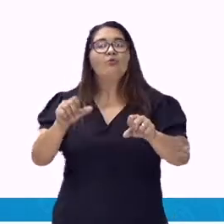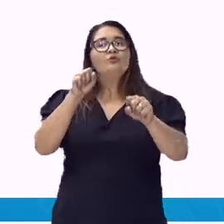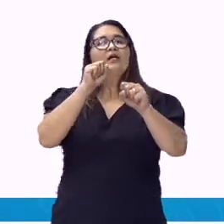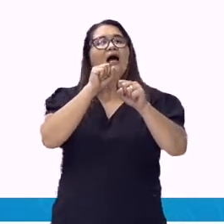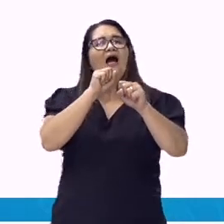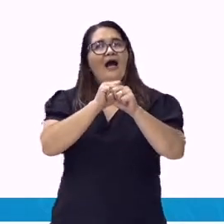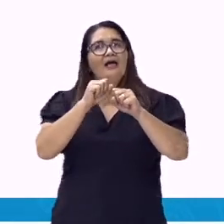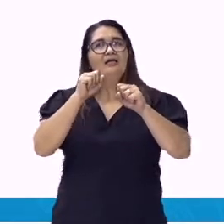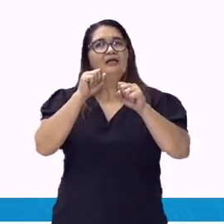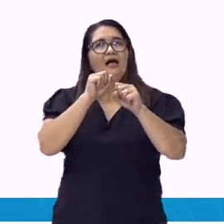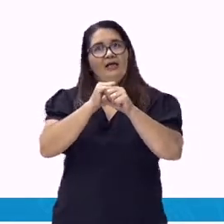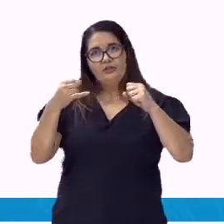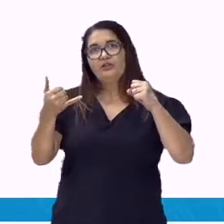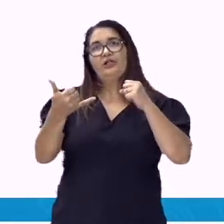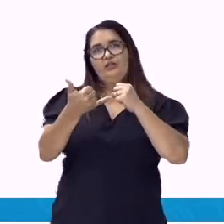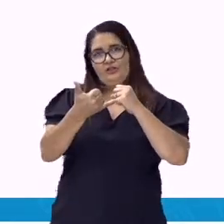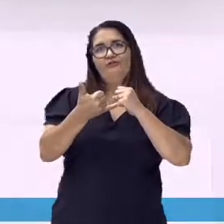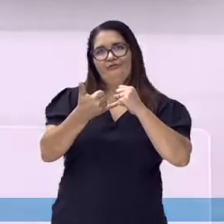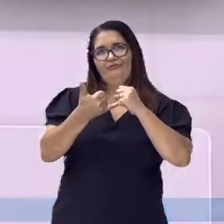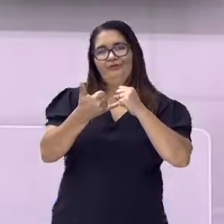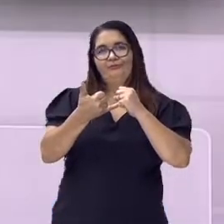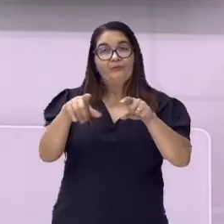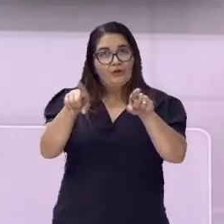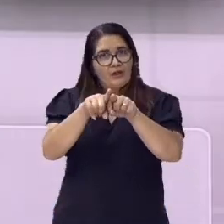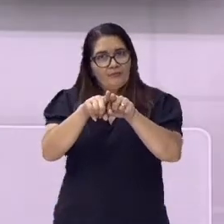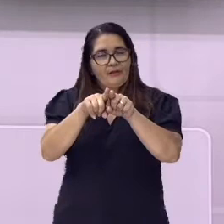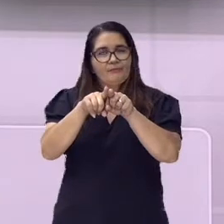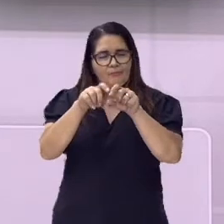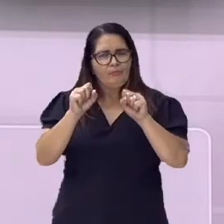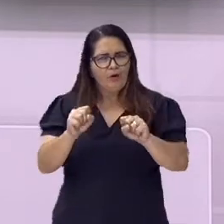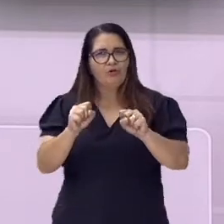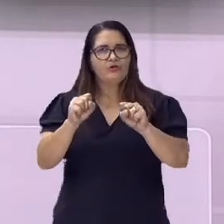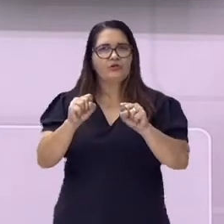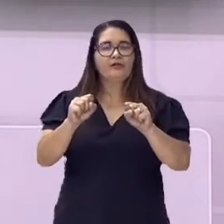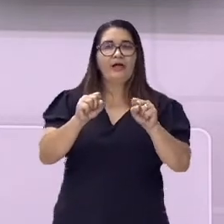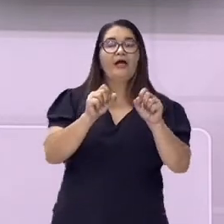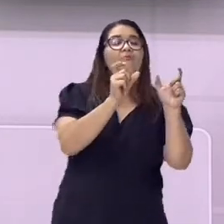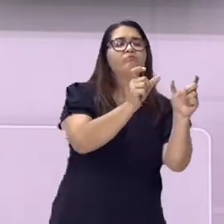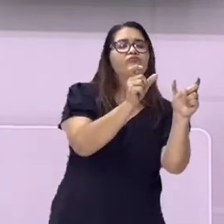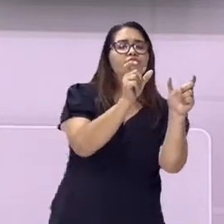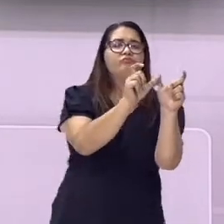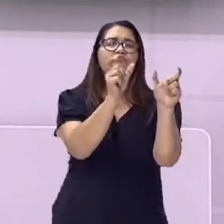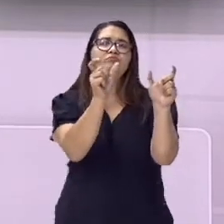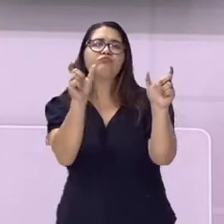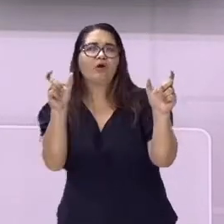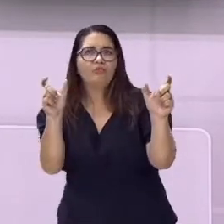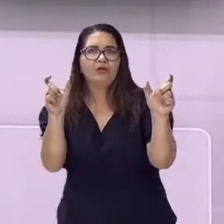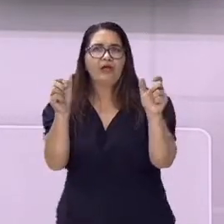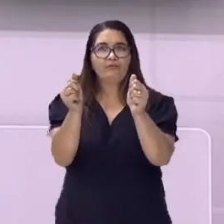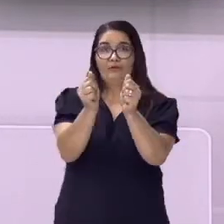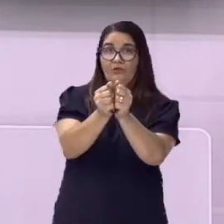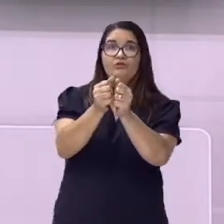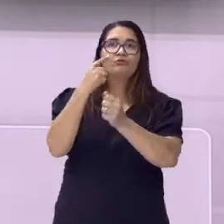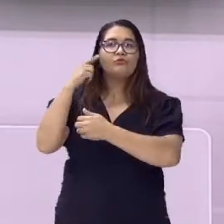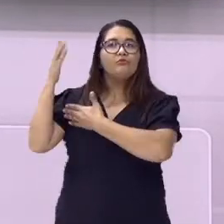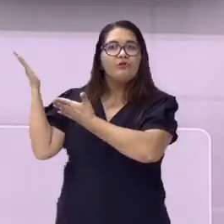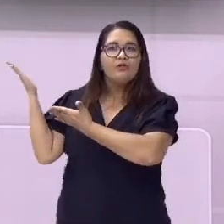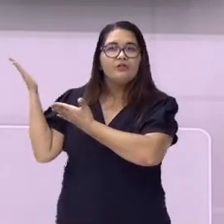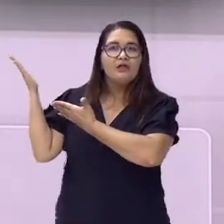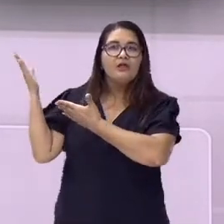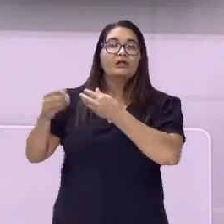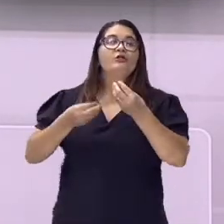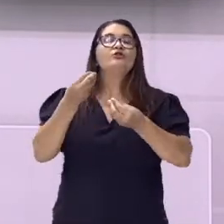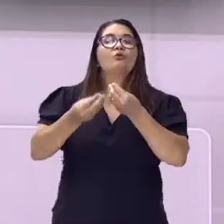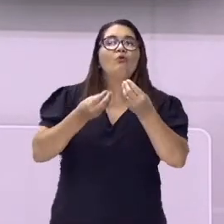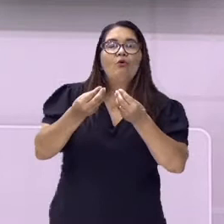os pronomes substantivos são aqueles que ficam no lugar do nome, o substantivo. E os pronomes adjetivos